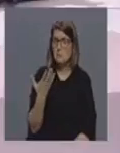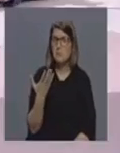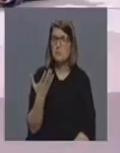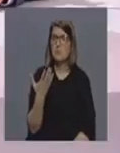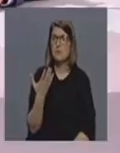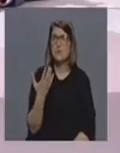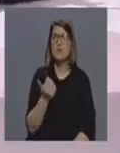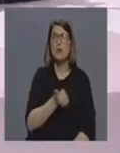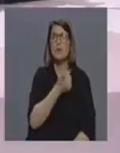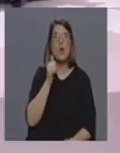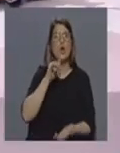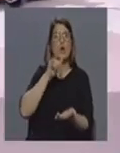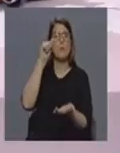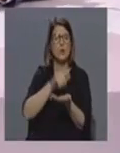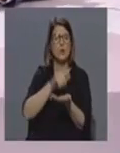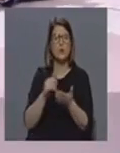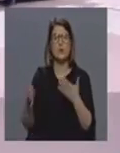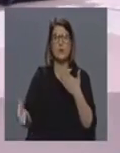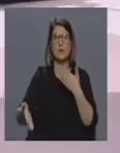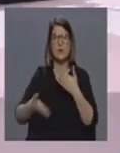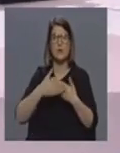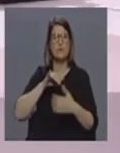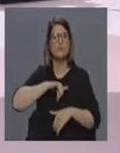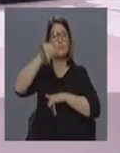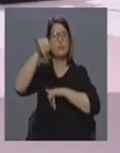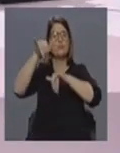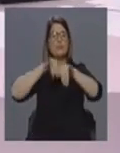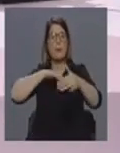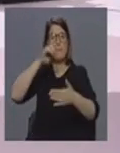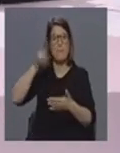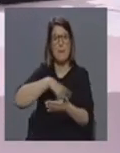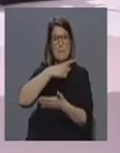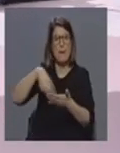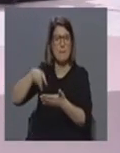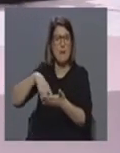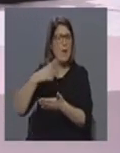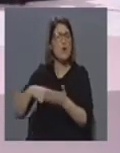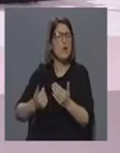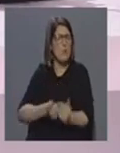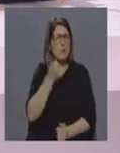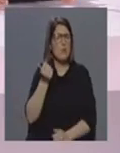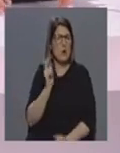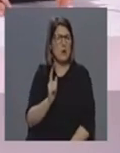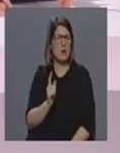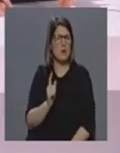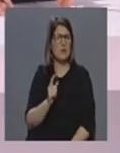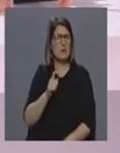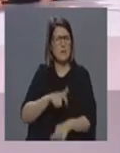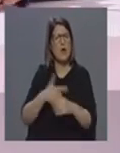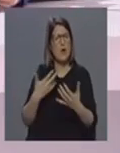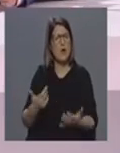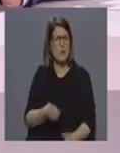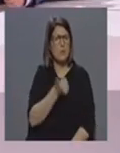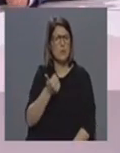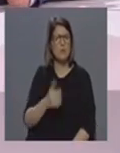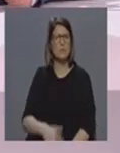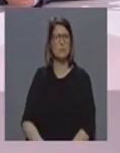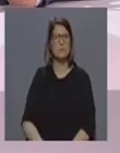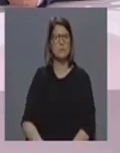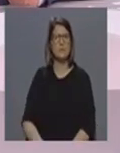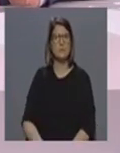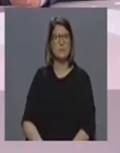fechar os aeroportos cancelar ligações aéreas não seria uma medida mais eficaz para tomar nesta altura não está